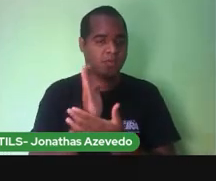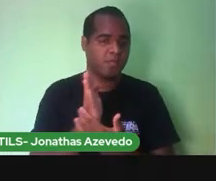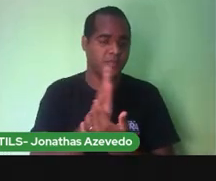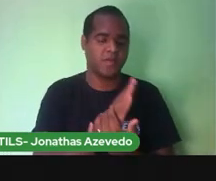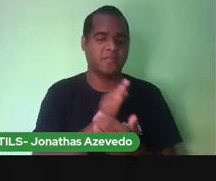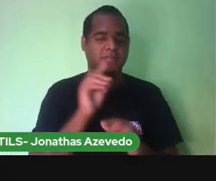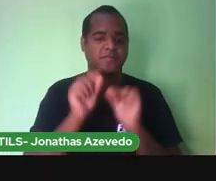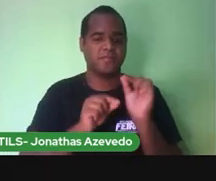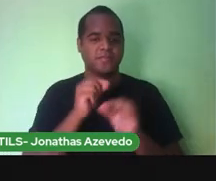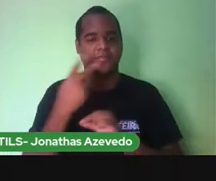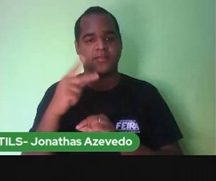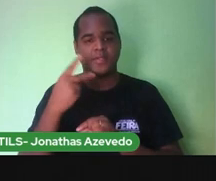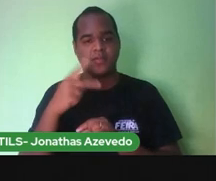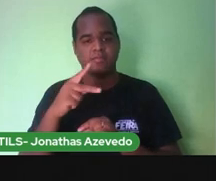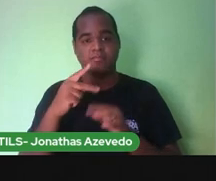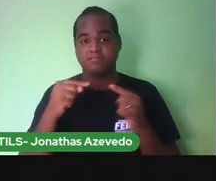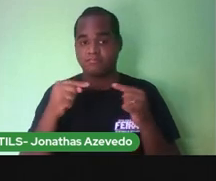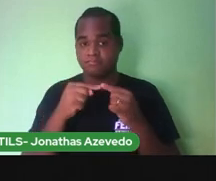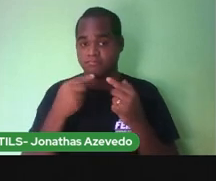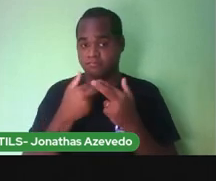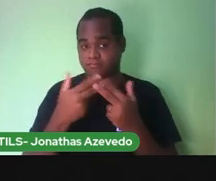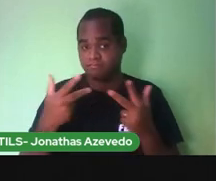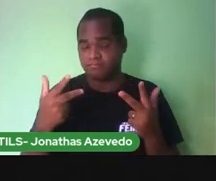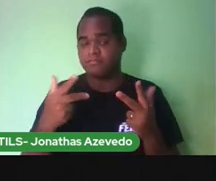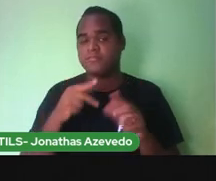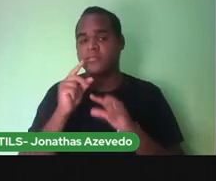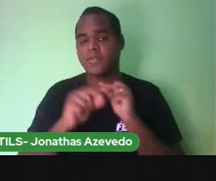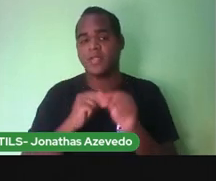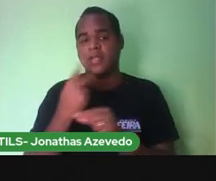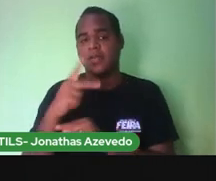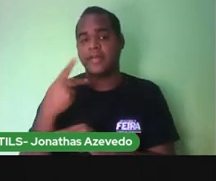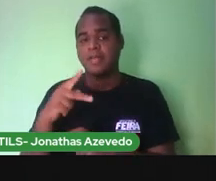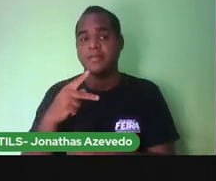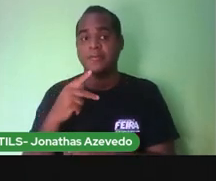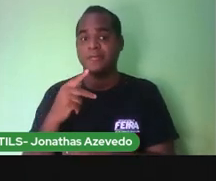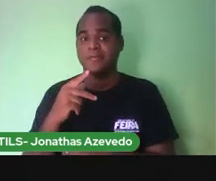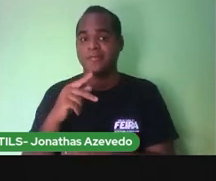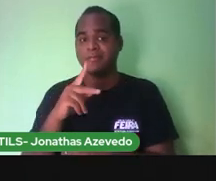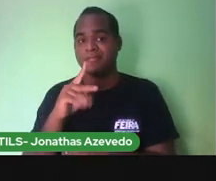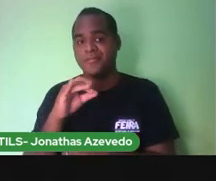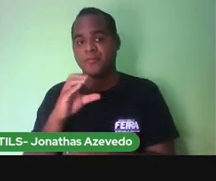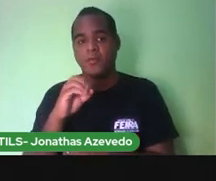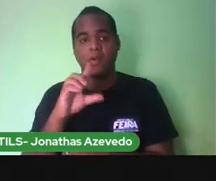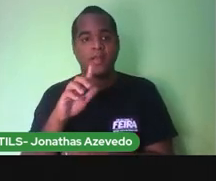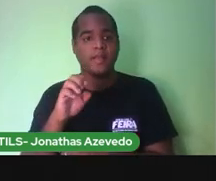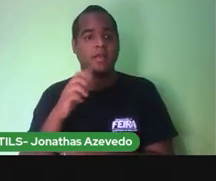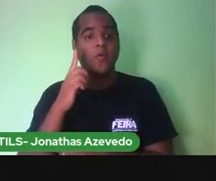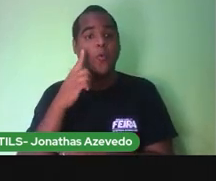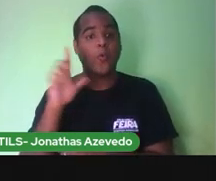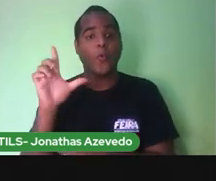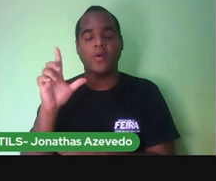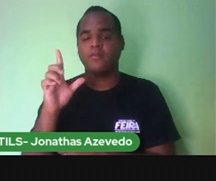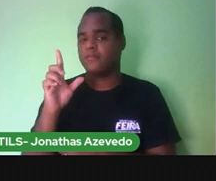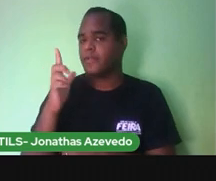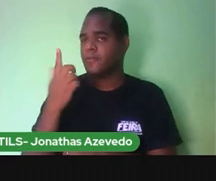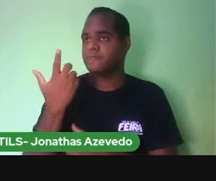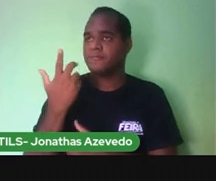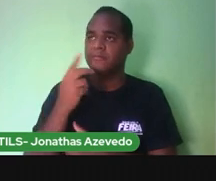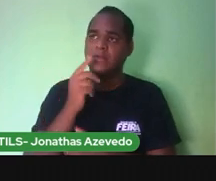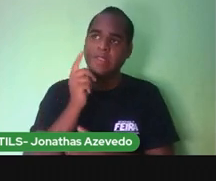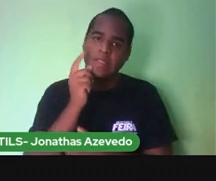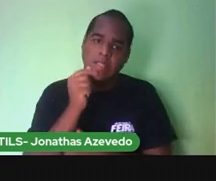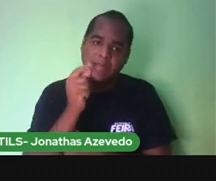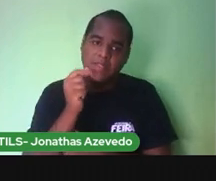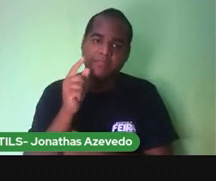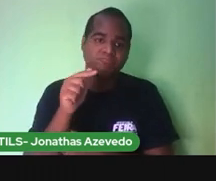do dedo mindinho, um palitinho de picolé ou até mesmo um outro lápis. Colocar, escrever uma